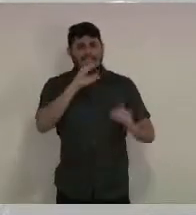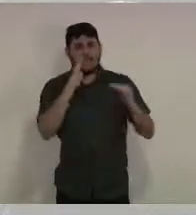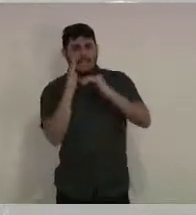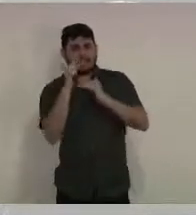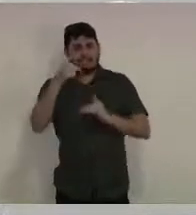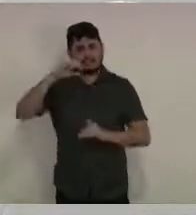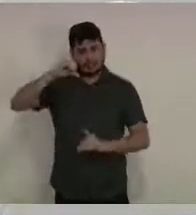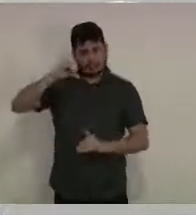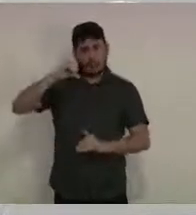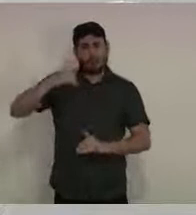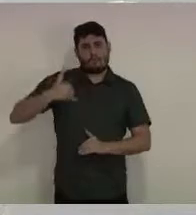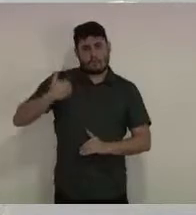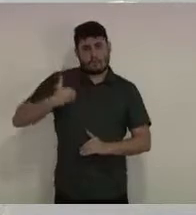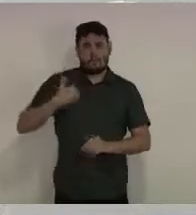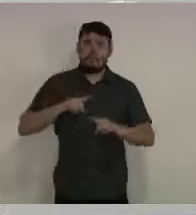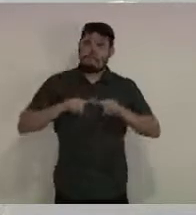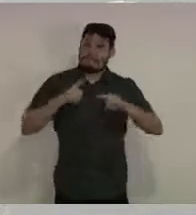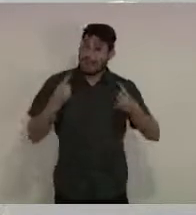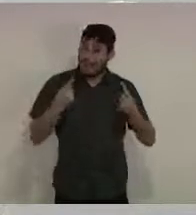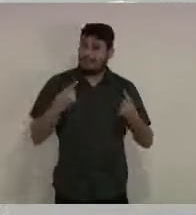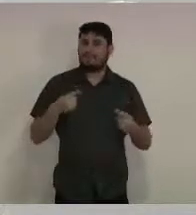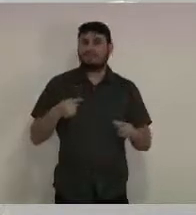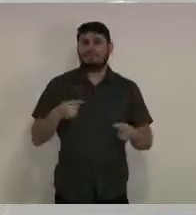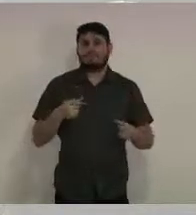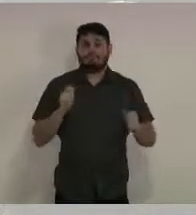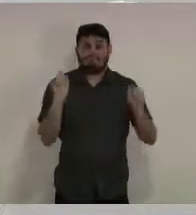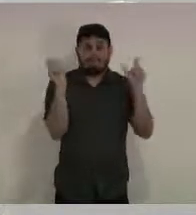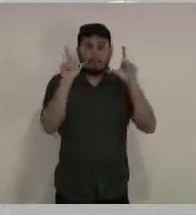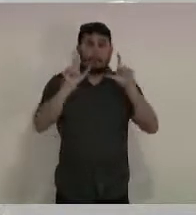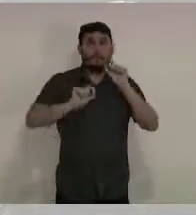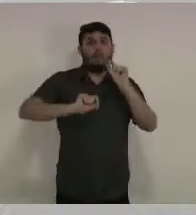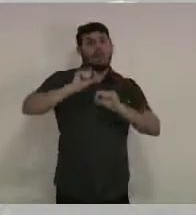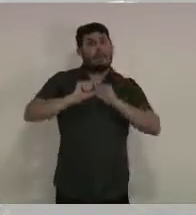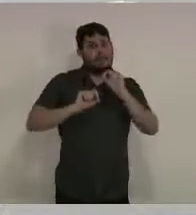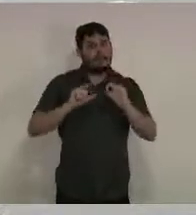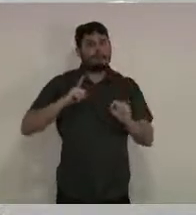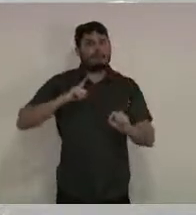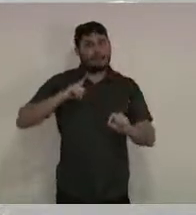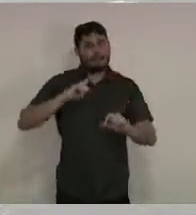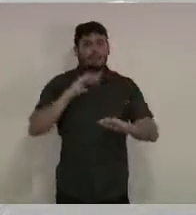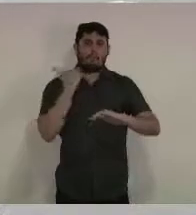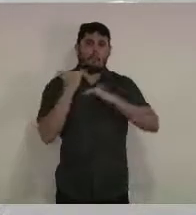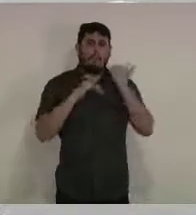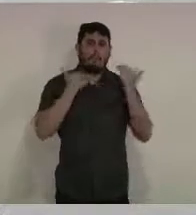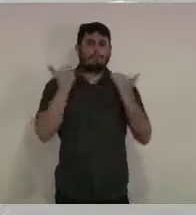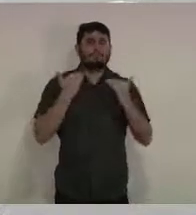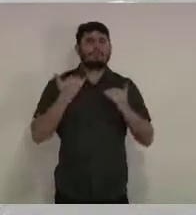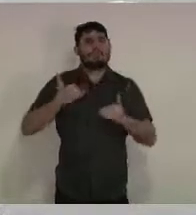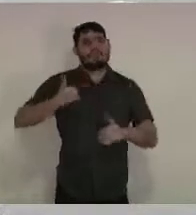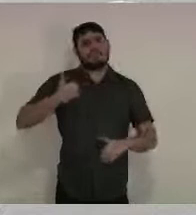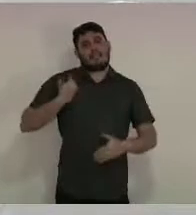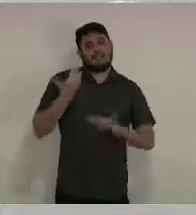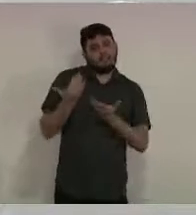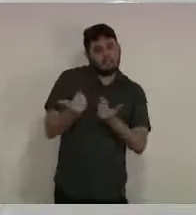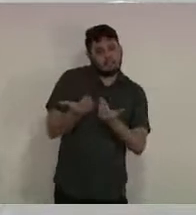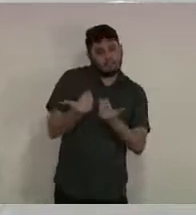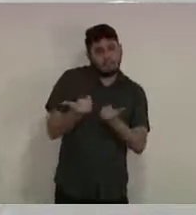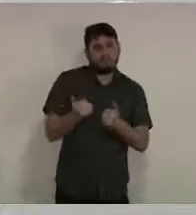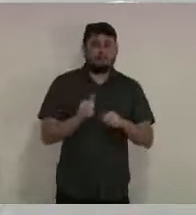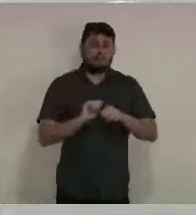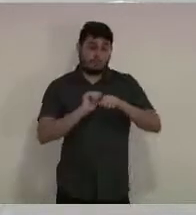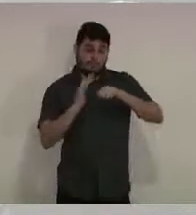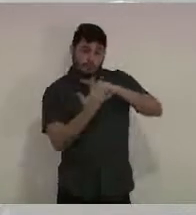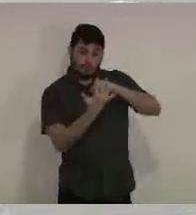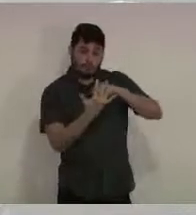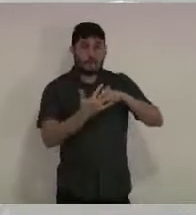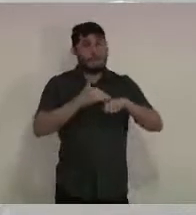também nos chama a atenção para óbitos em faixas etárias mais jovens. A COVID, ela atinge de forma mais